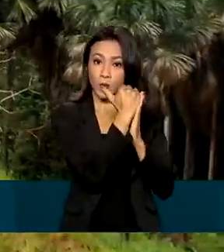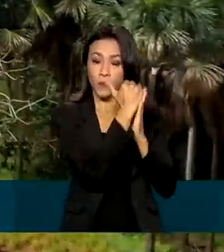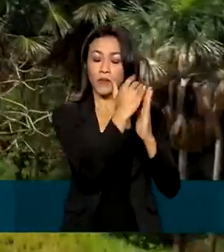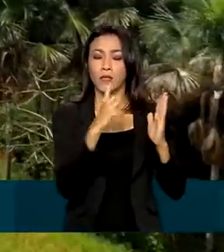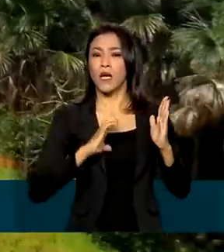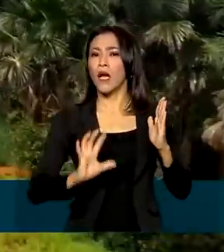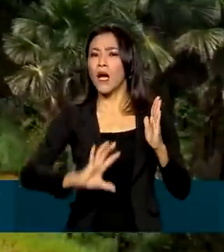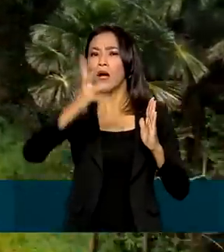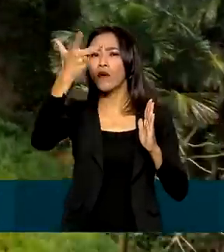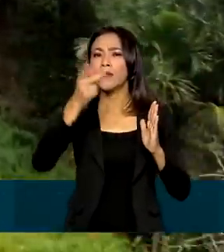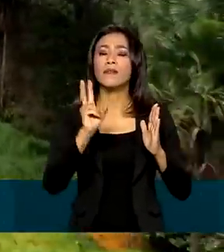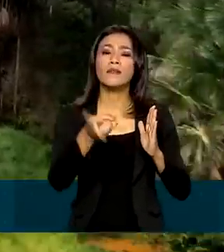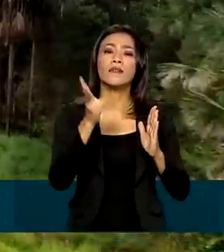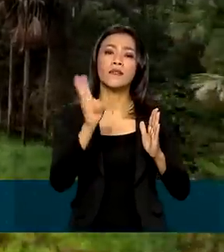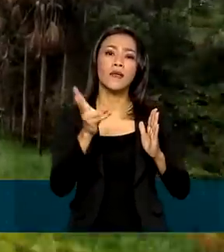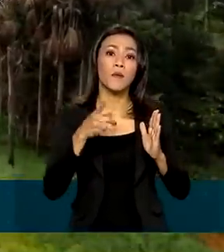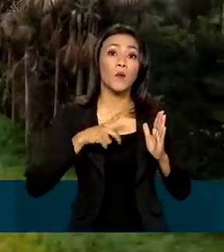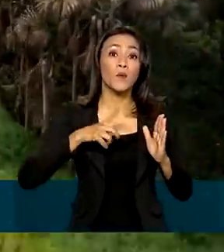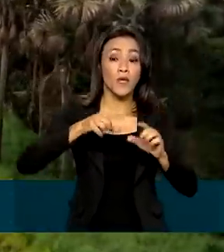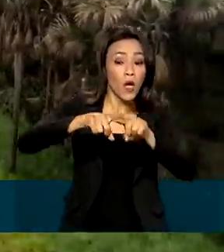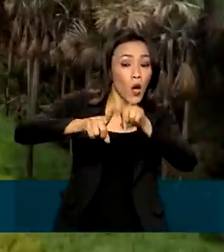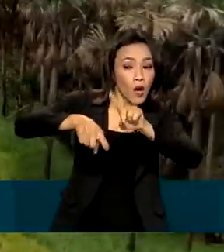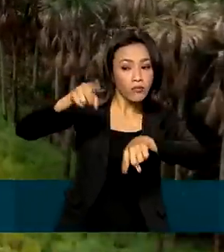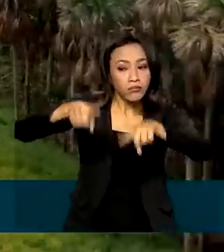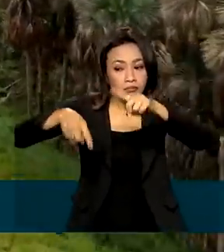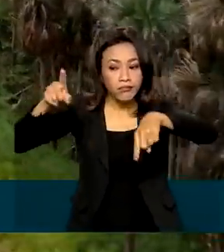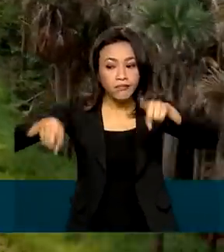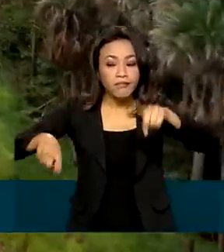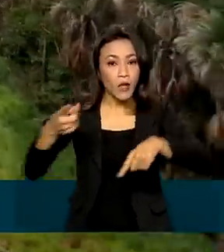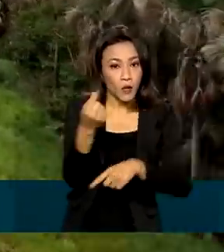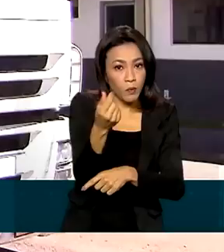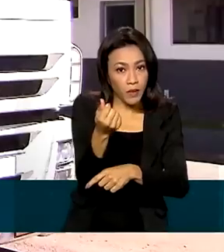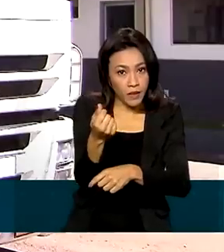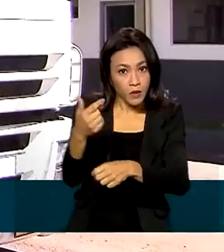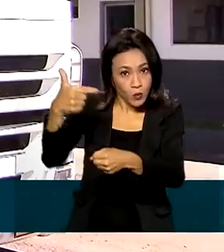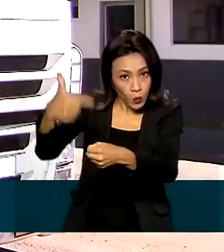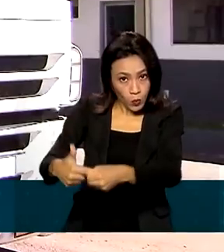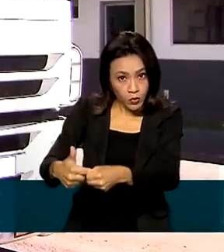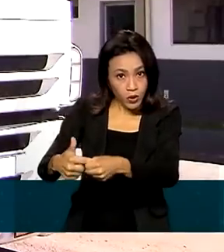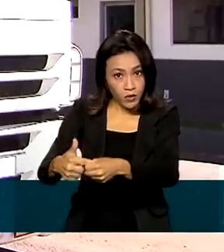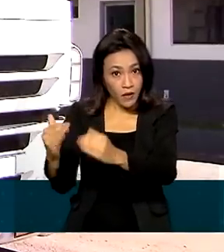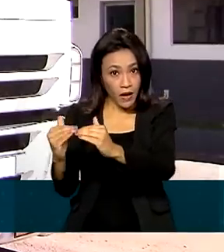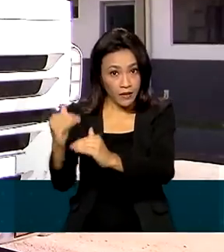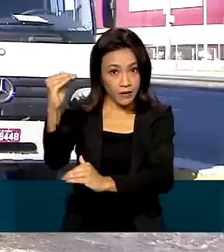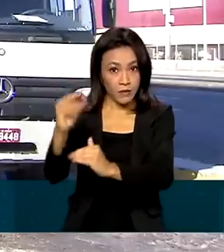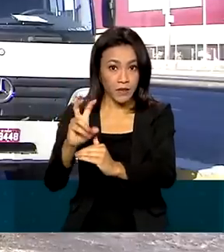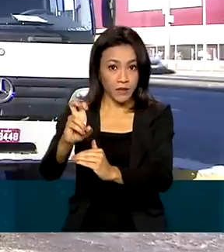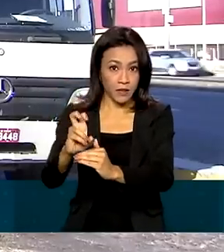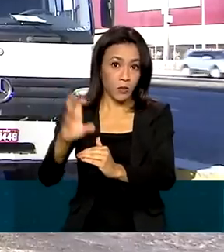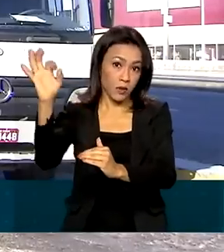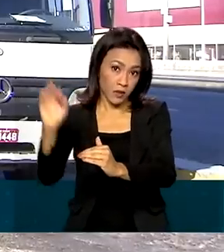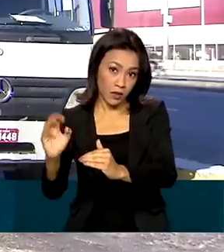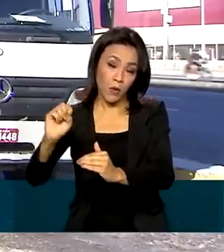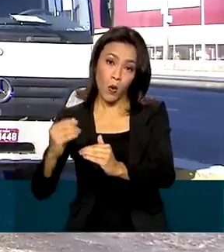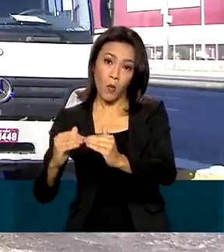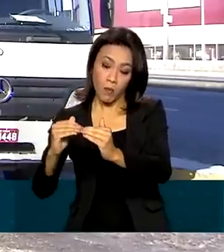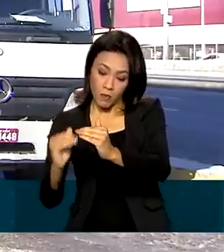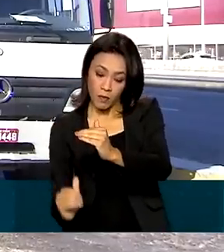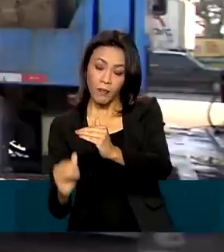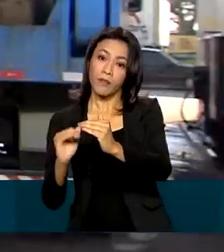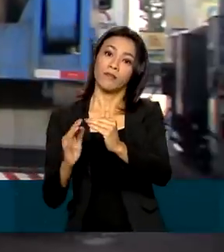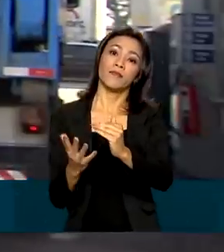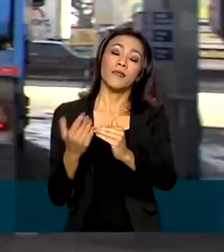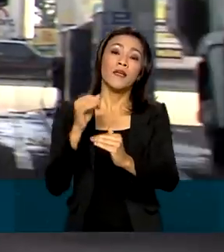sempre quando houver uma oscilação no preço do combustível superior a 5%, para baixo ou para cima.